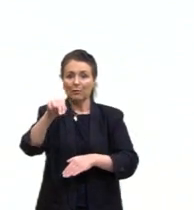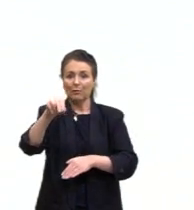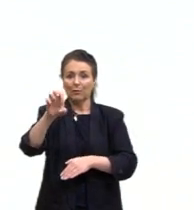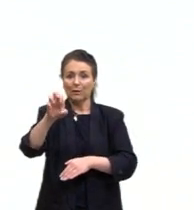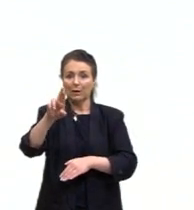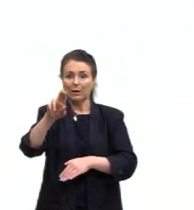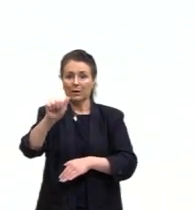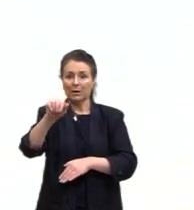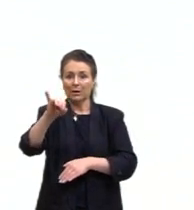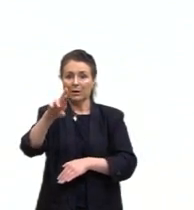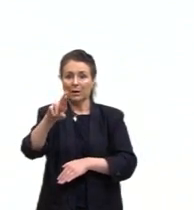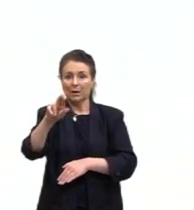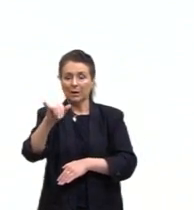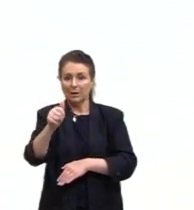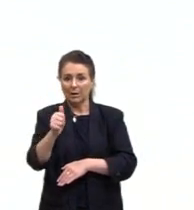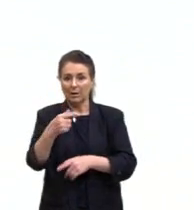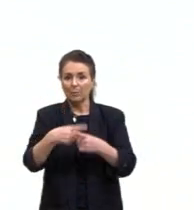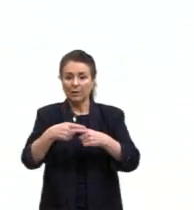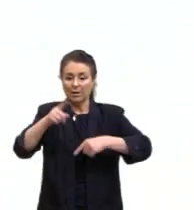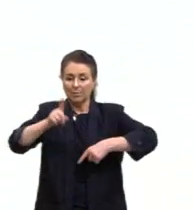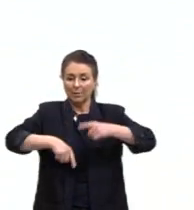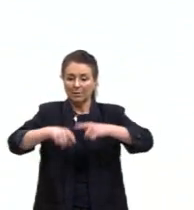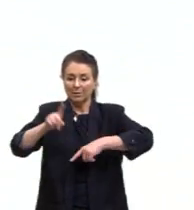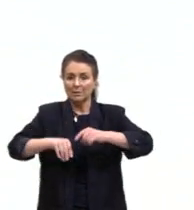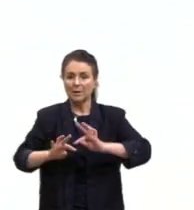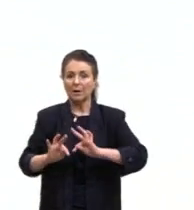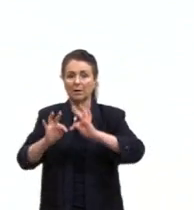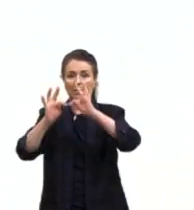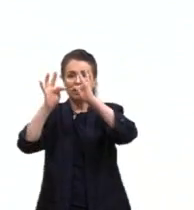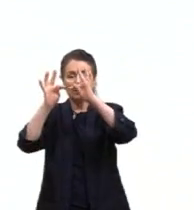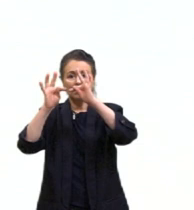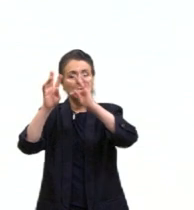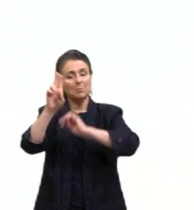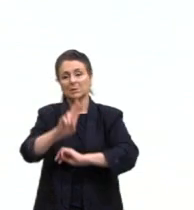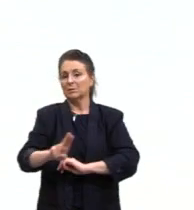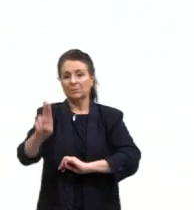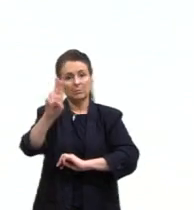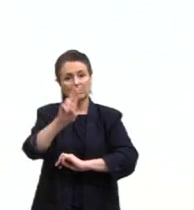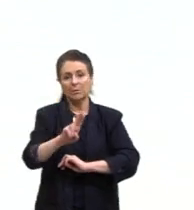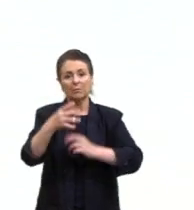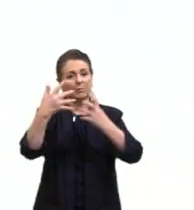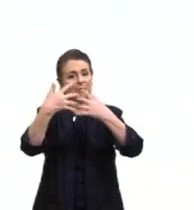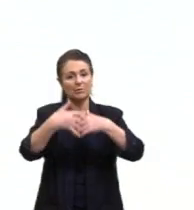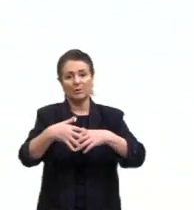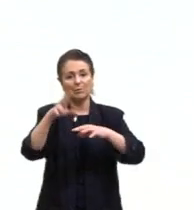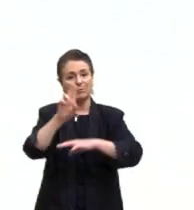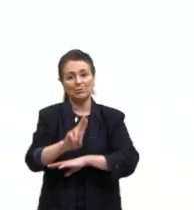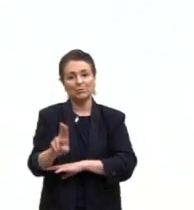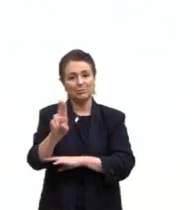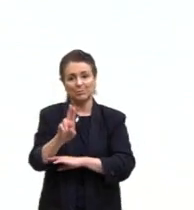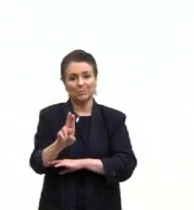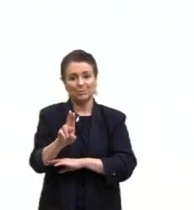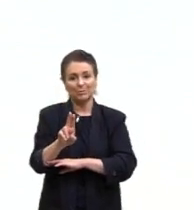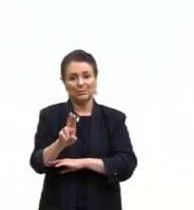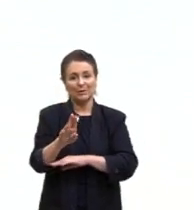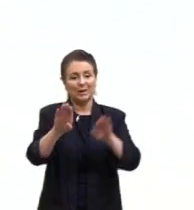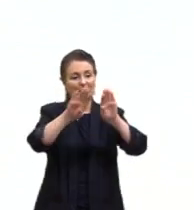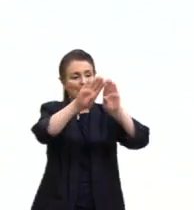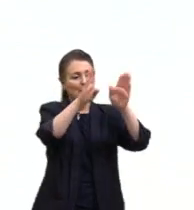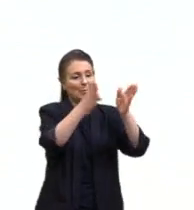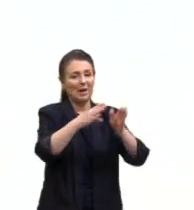materializa a técnica sem a função utilitária. Ela é uma escultura, uma obra